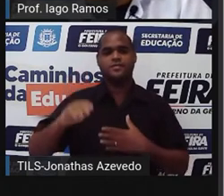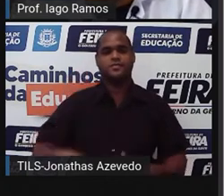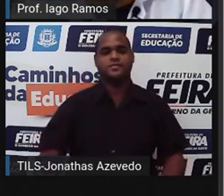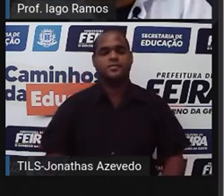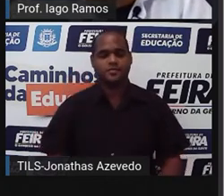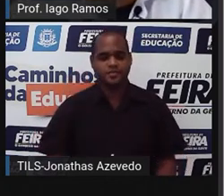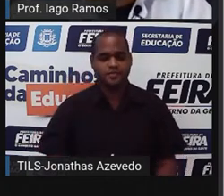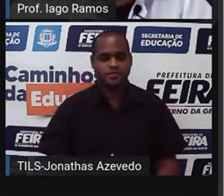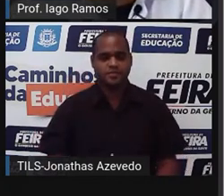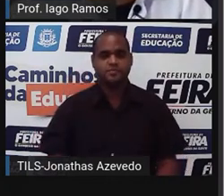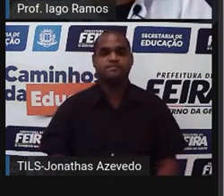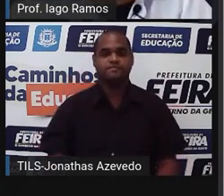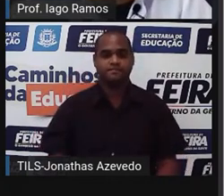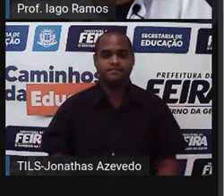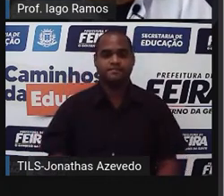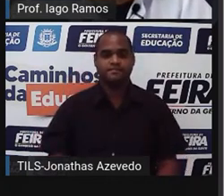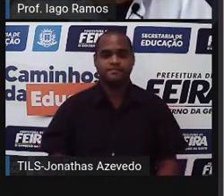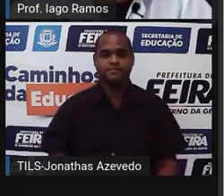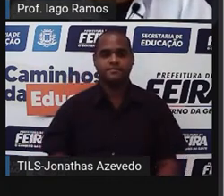Tá bom?